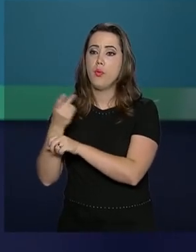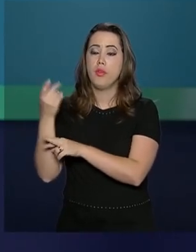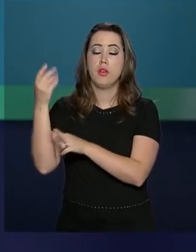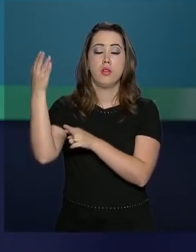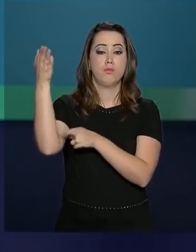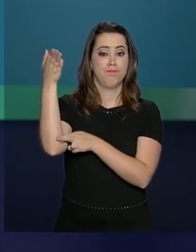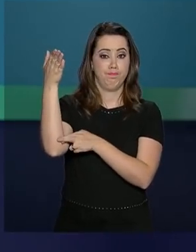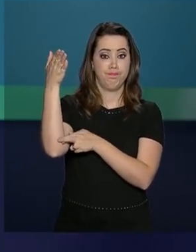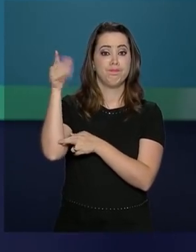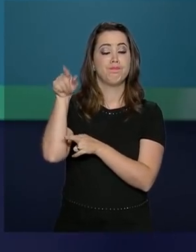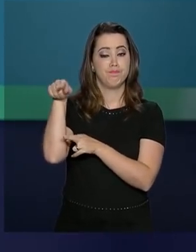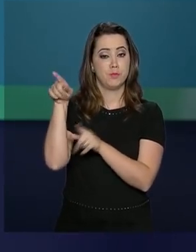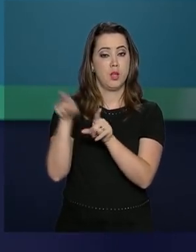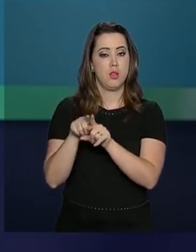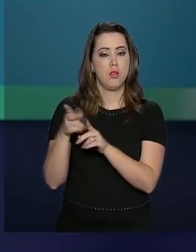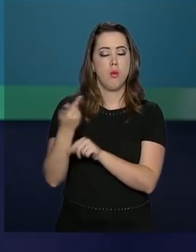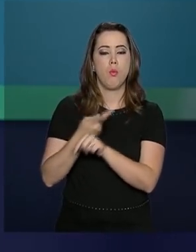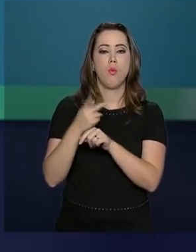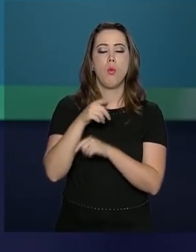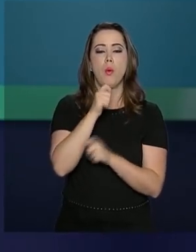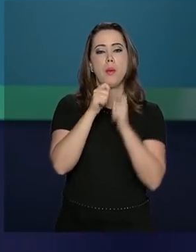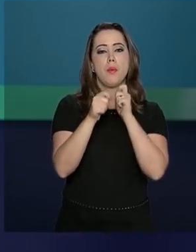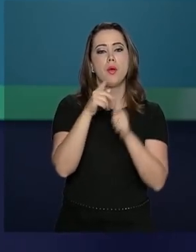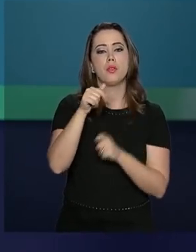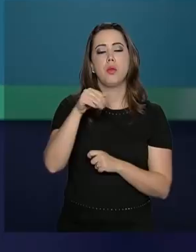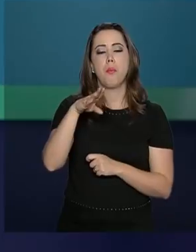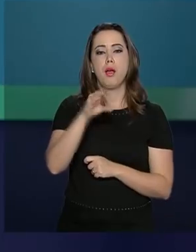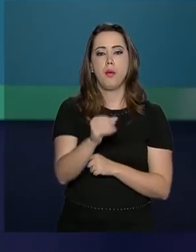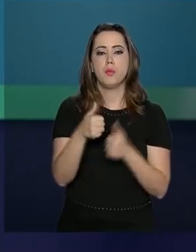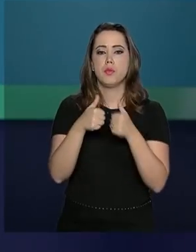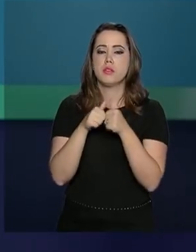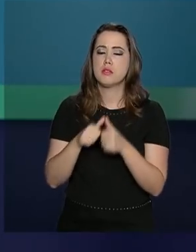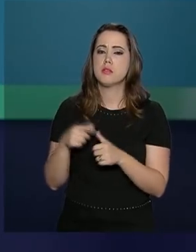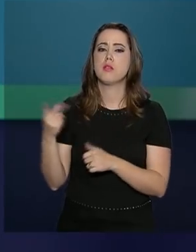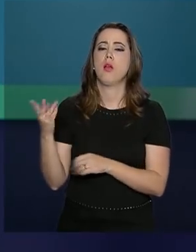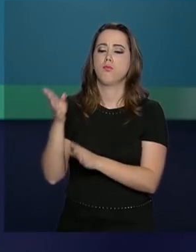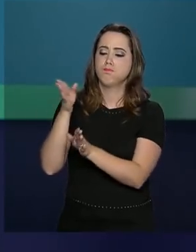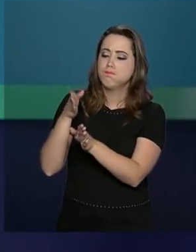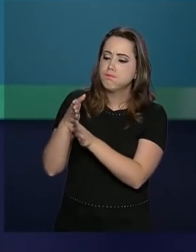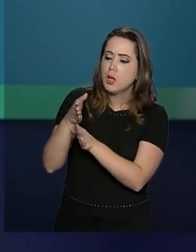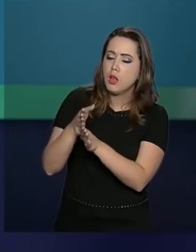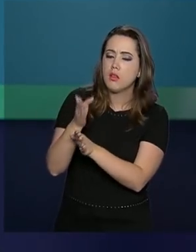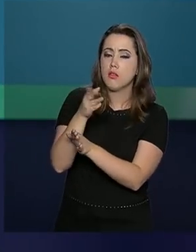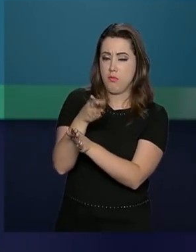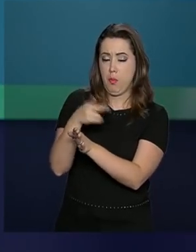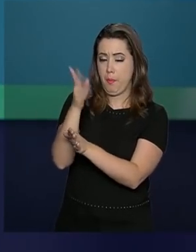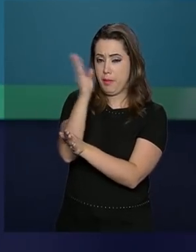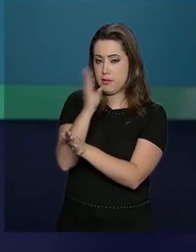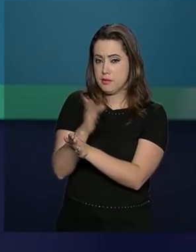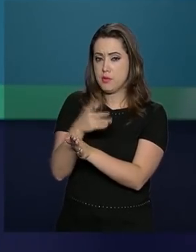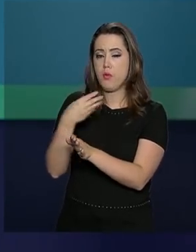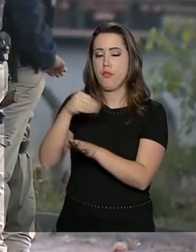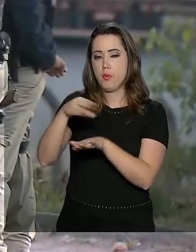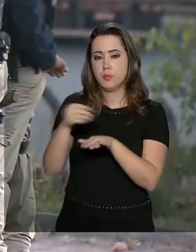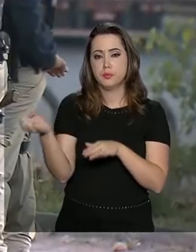O repórter Pablo Mundin está em Pacaraima, na divisa entre os dois países, e tem mais informações.